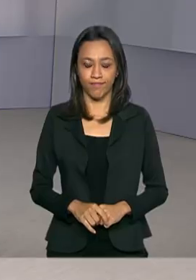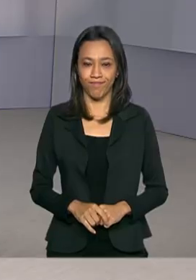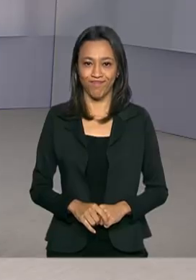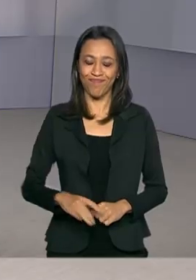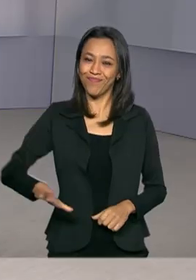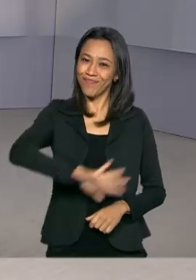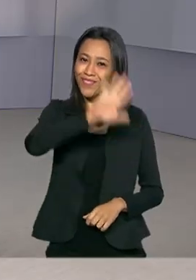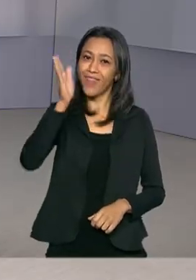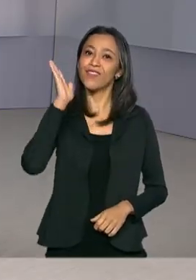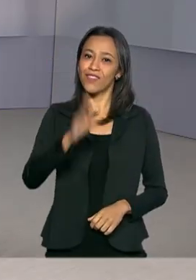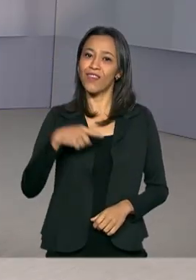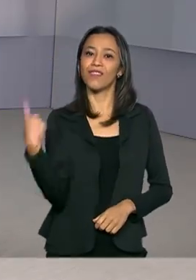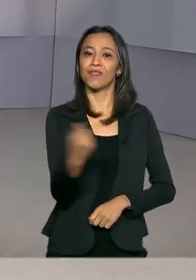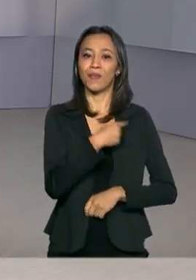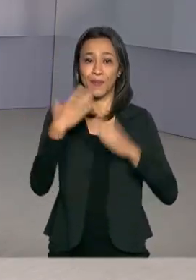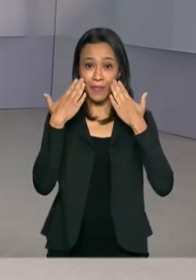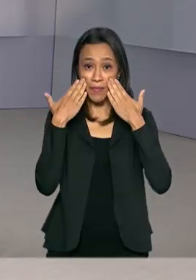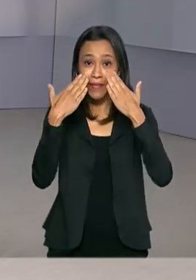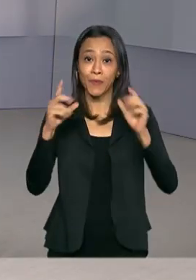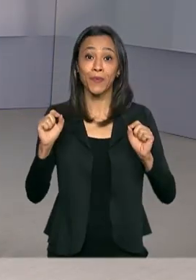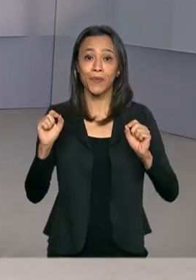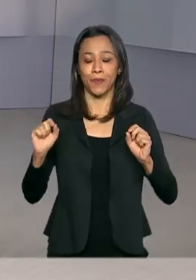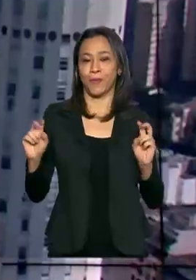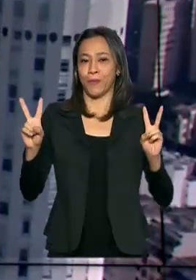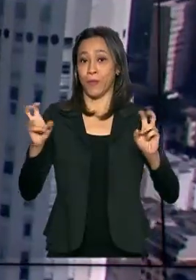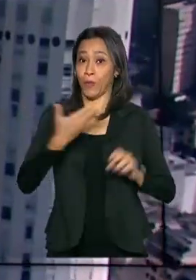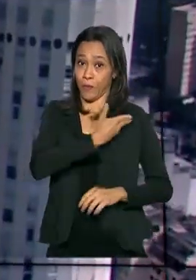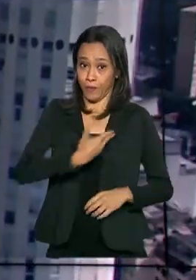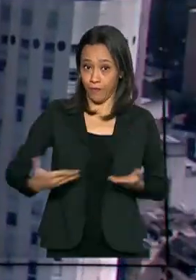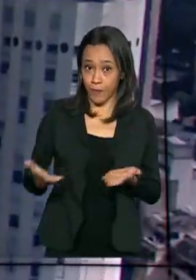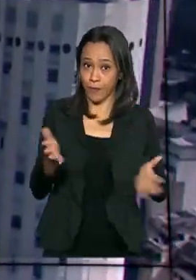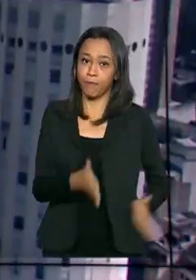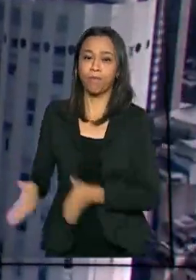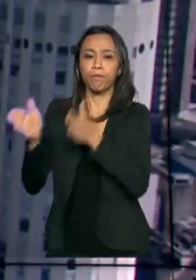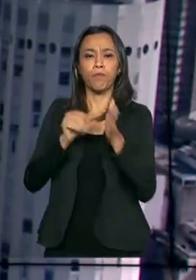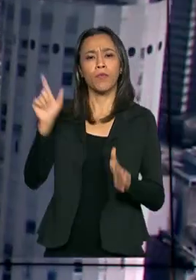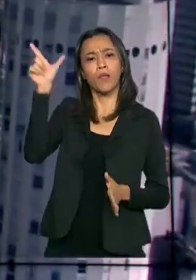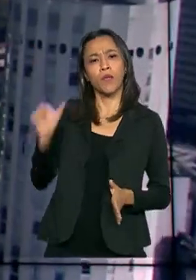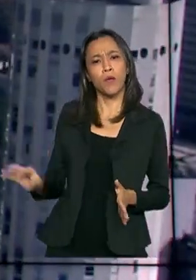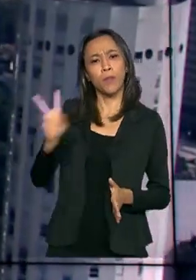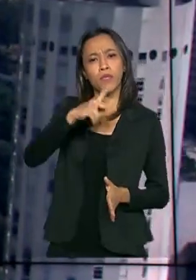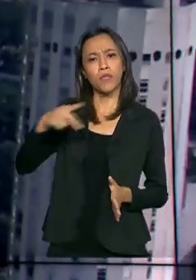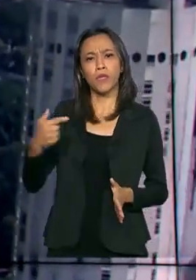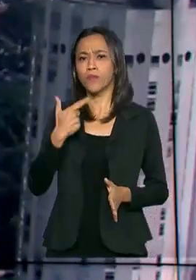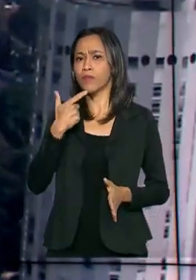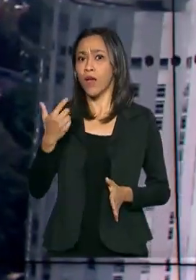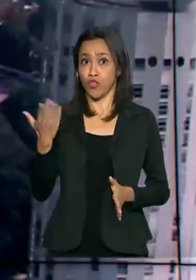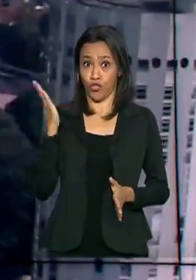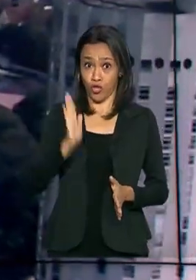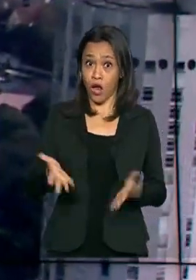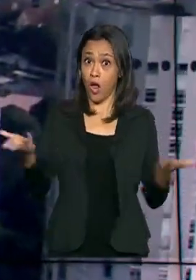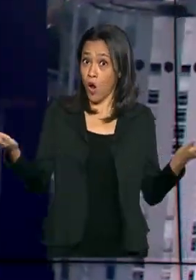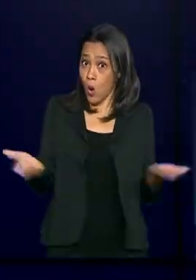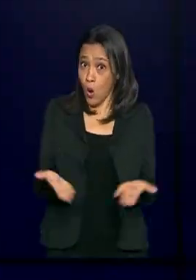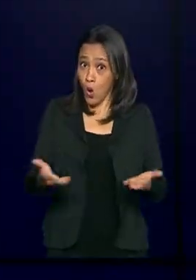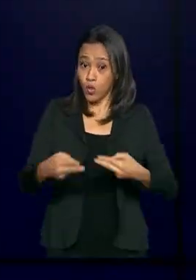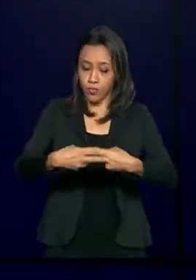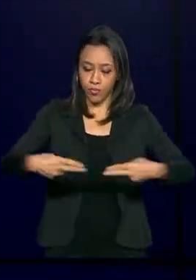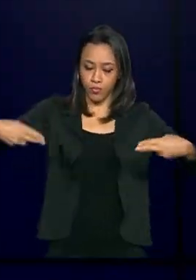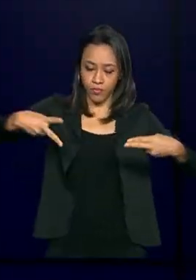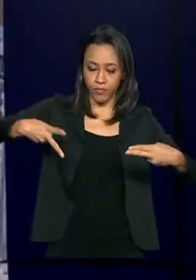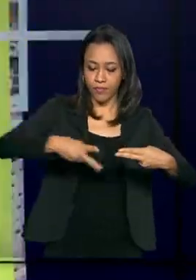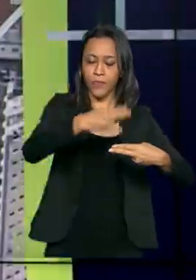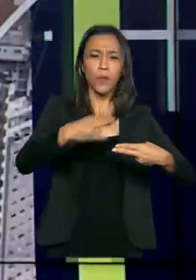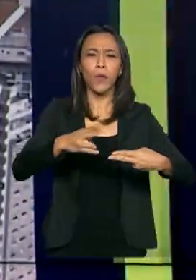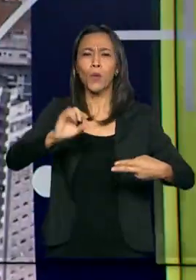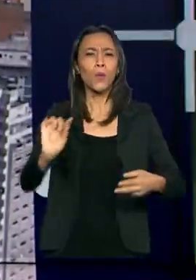Olá, já estamos no ar com o Governo Agora. O presidente Jair Bolsonaro inaugurou hoje o primeiro hospital de campanha do